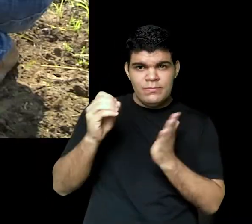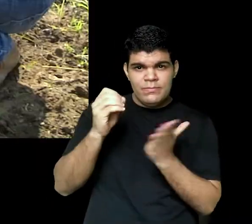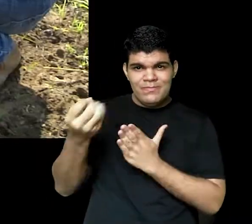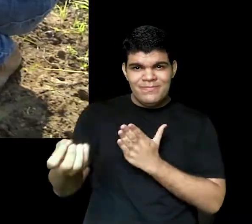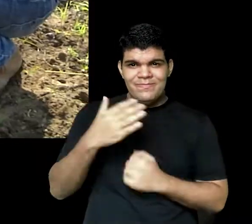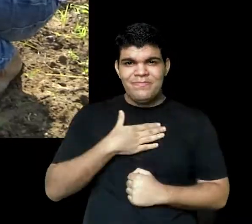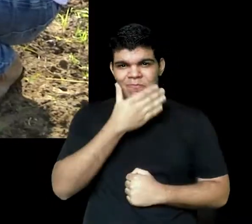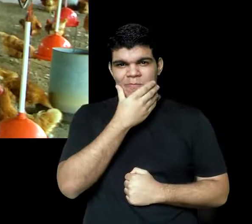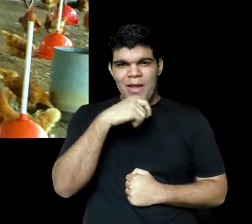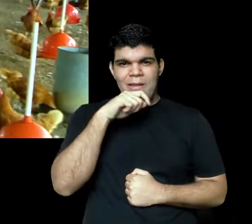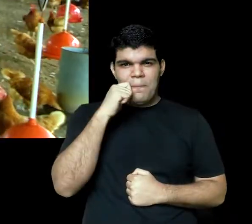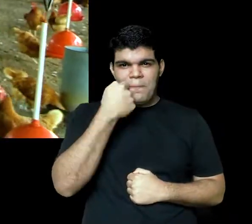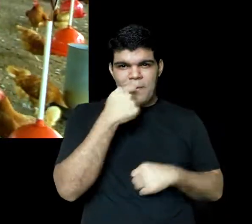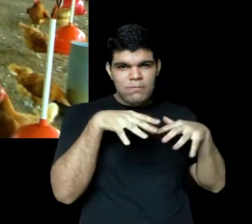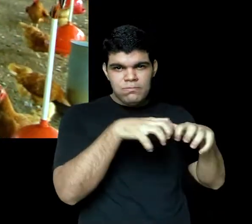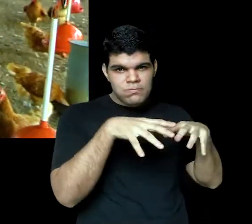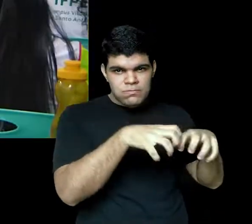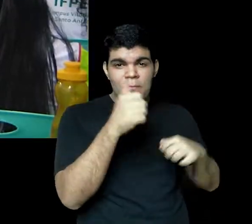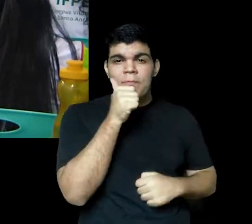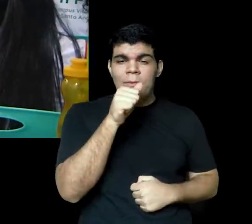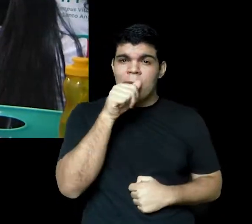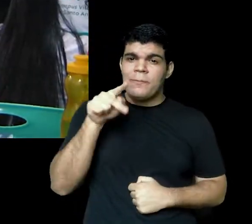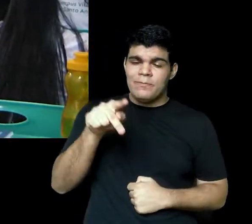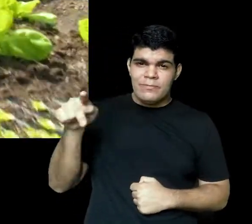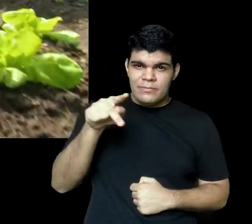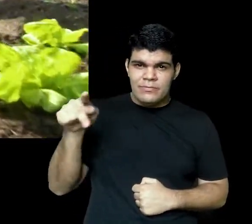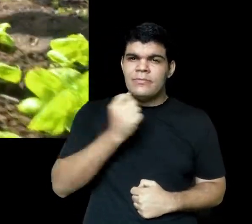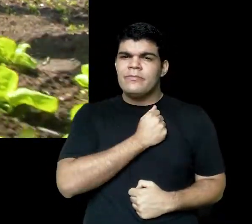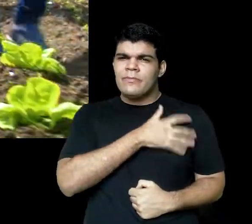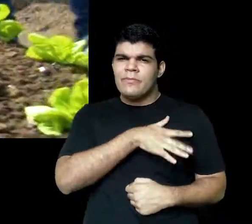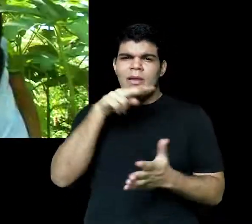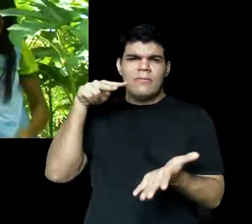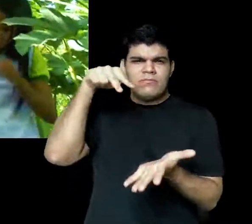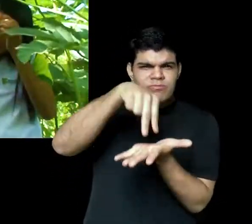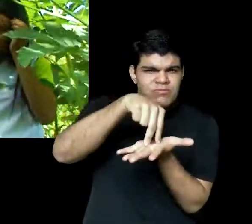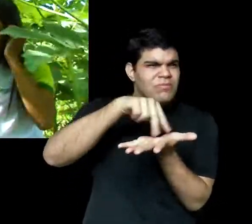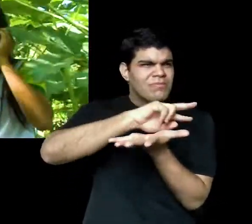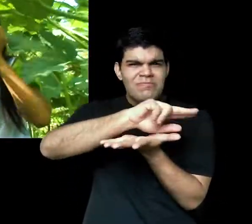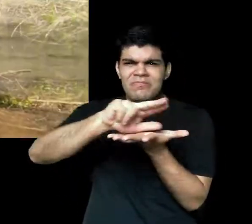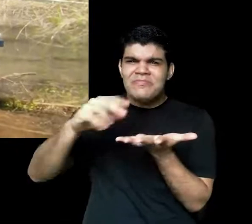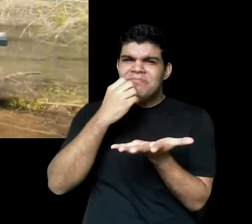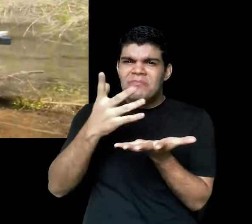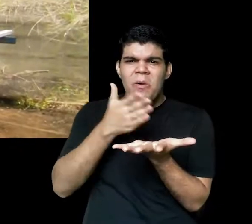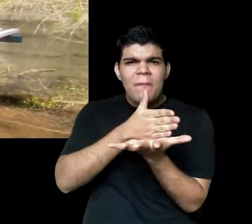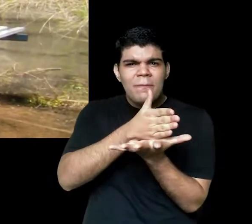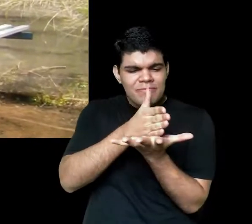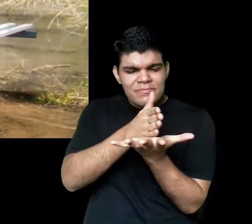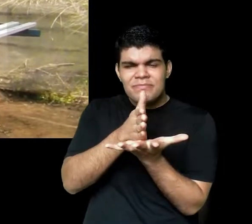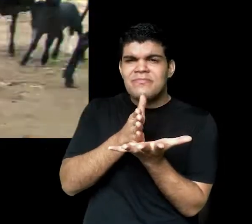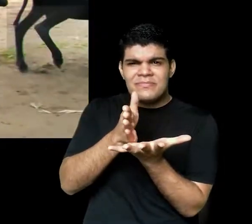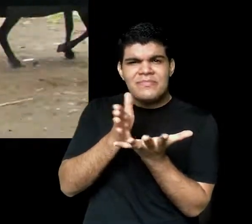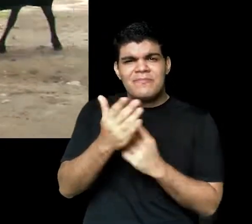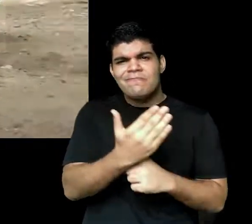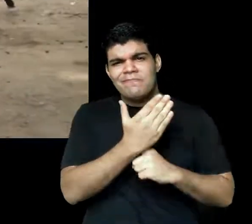câmeras. Eu sou filho de um padeiro e minha mãe é uma professora. Então a escola só me garantiu coisas boas e me fez despertar um novo